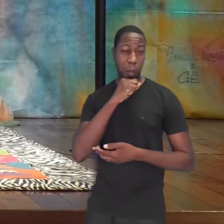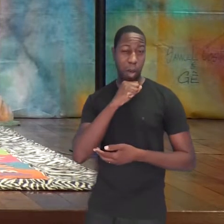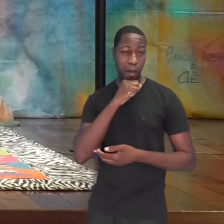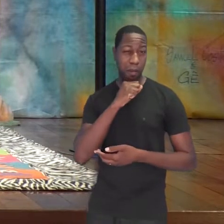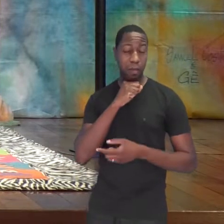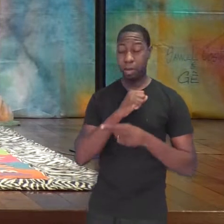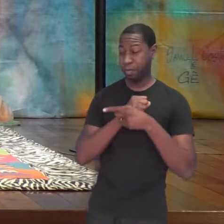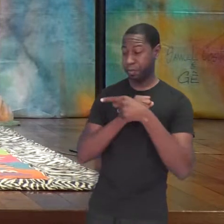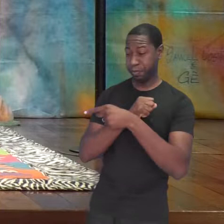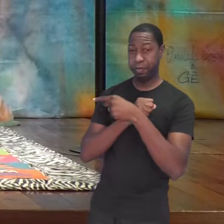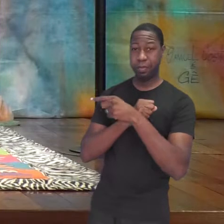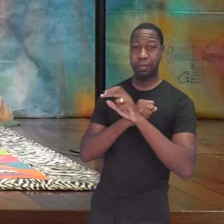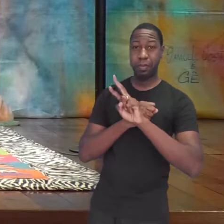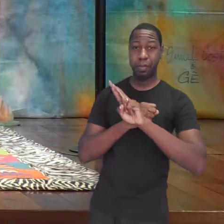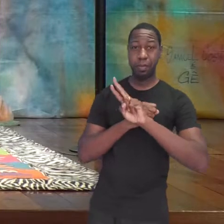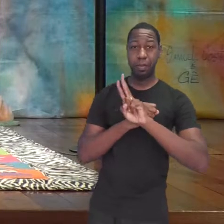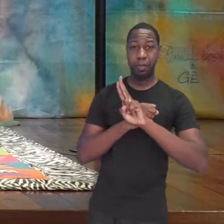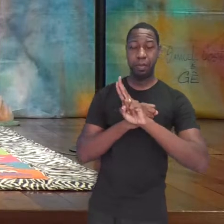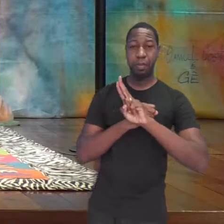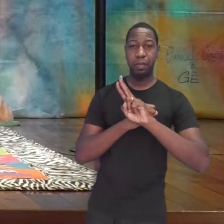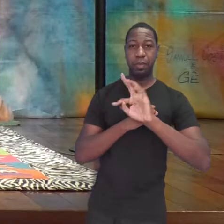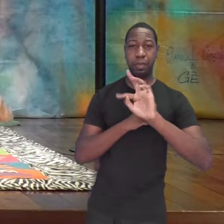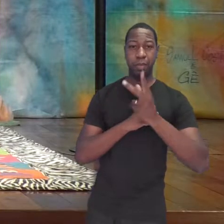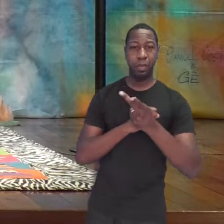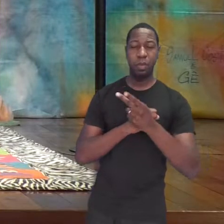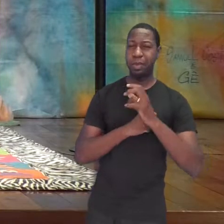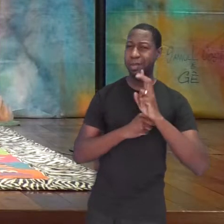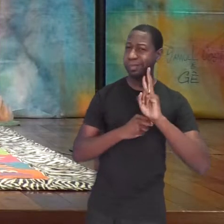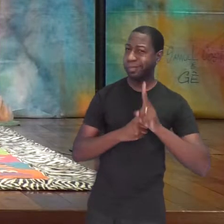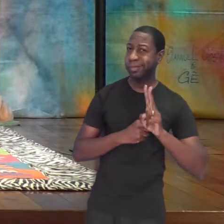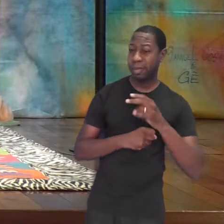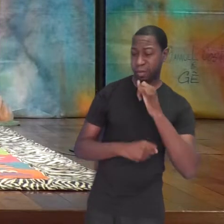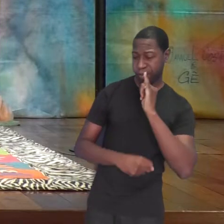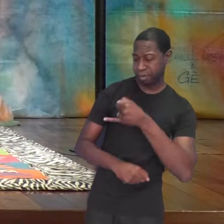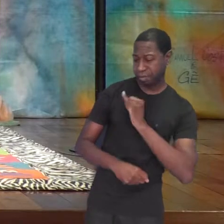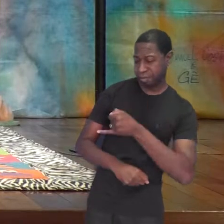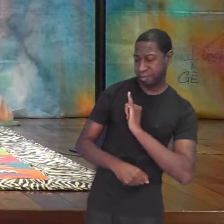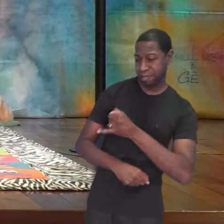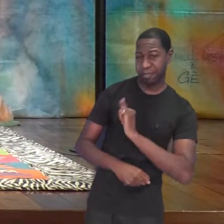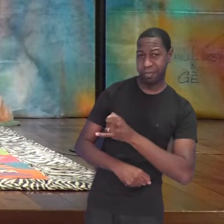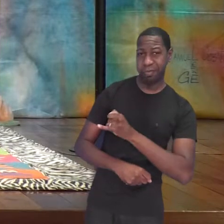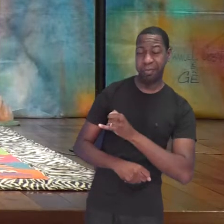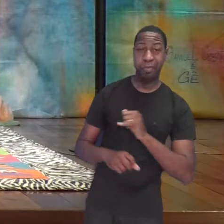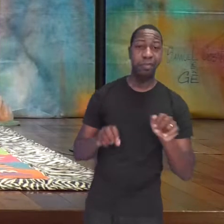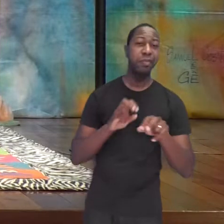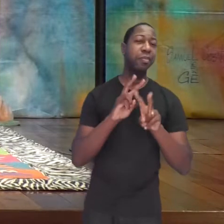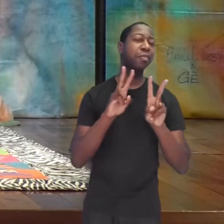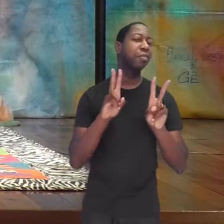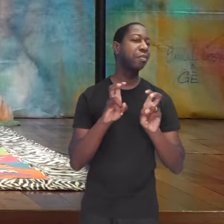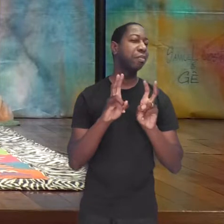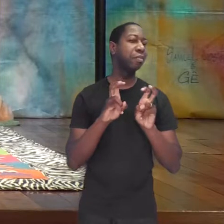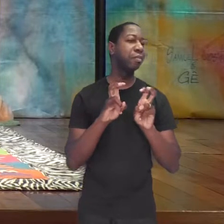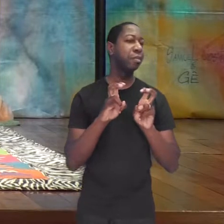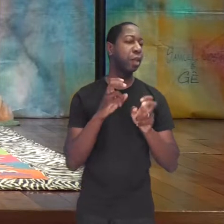sempre contava para ela. Essa história se chama O Reizinho Mandão.